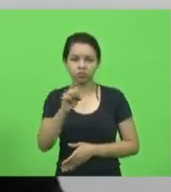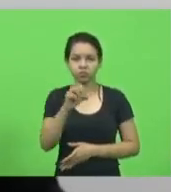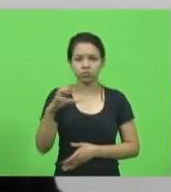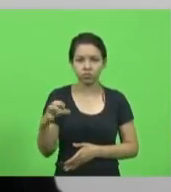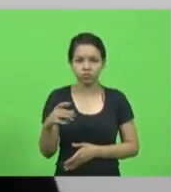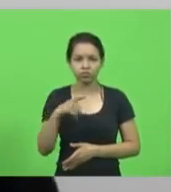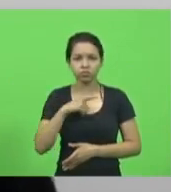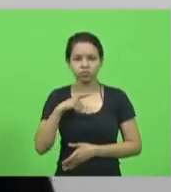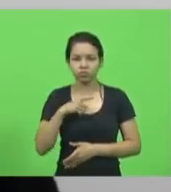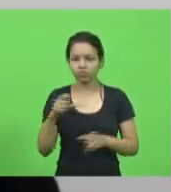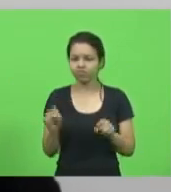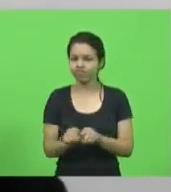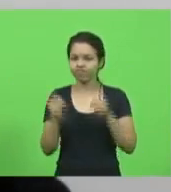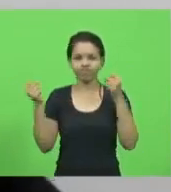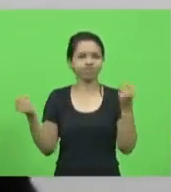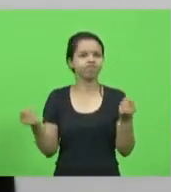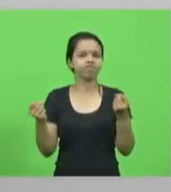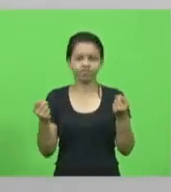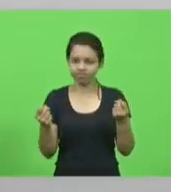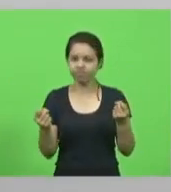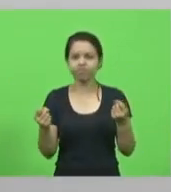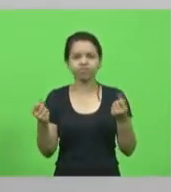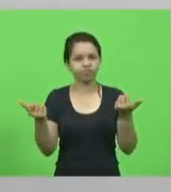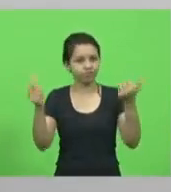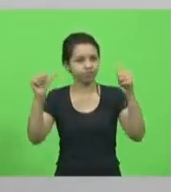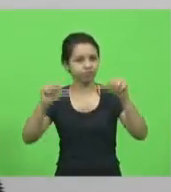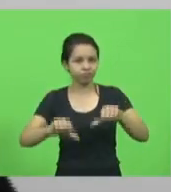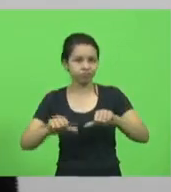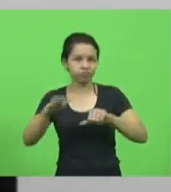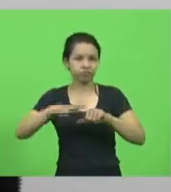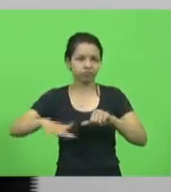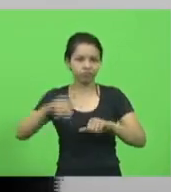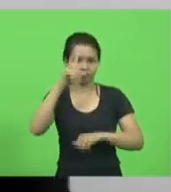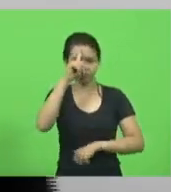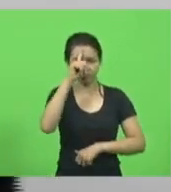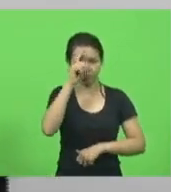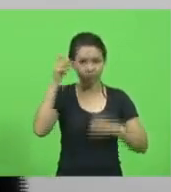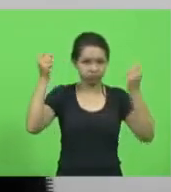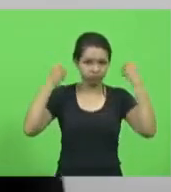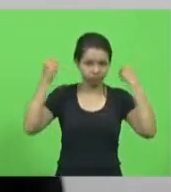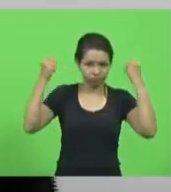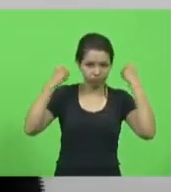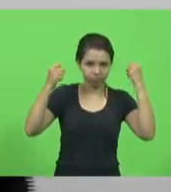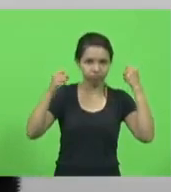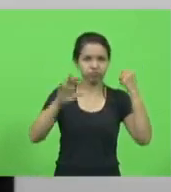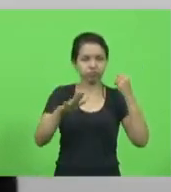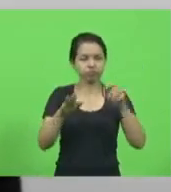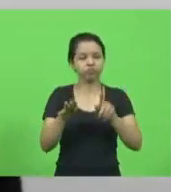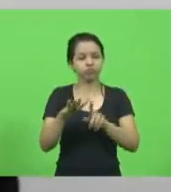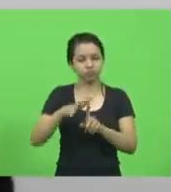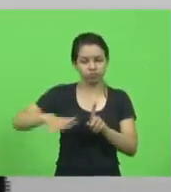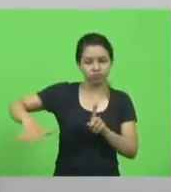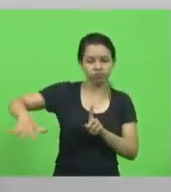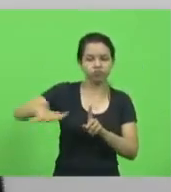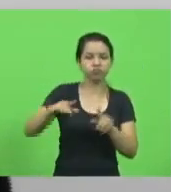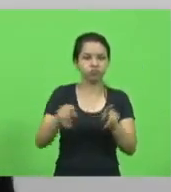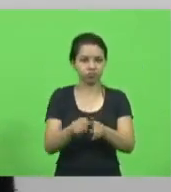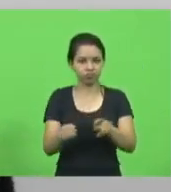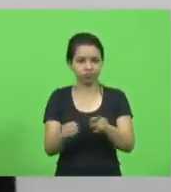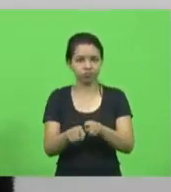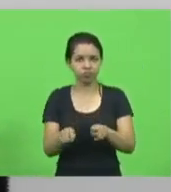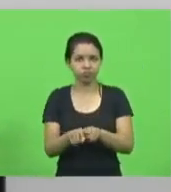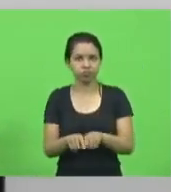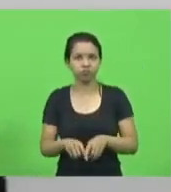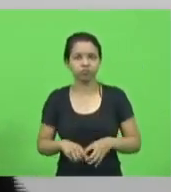um colapso total a partir dos hospitais de Chapecó, mas o entorno também é todo ele